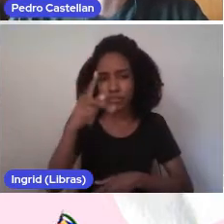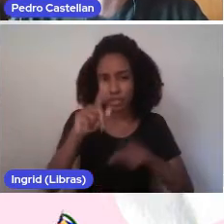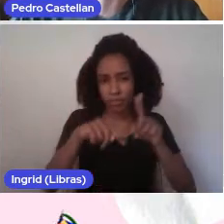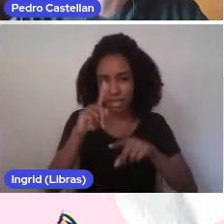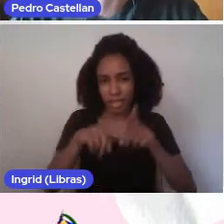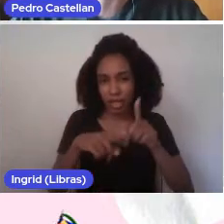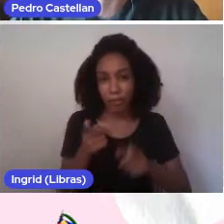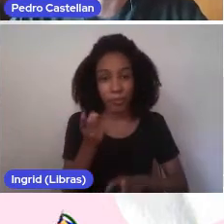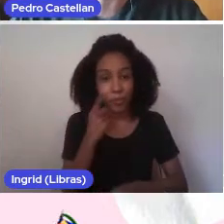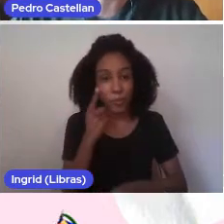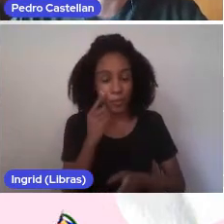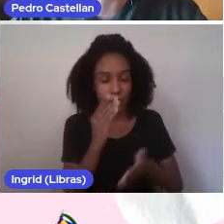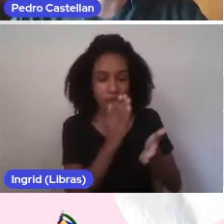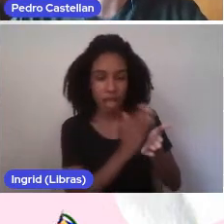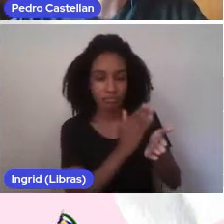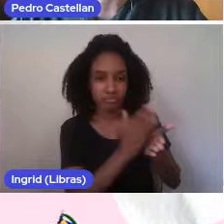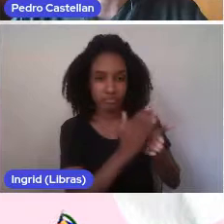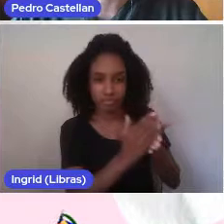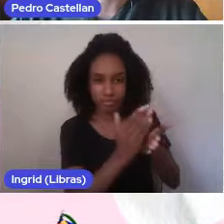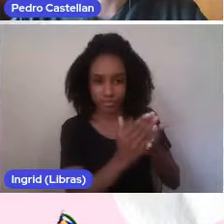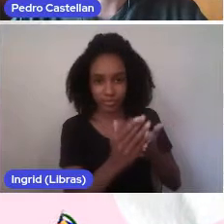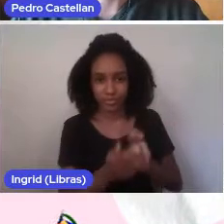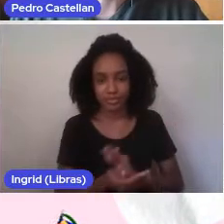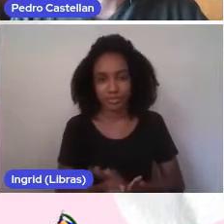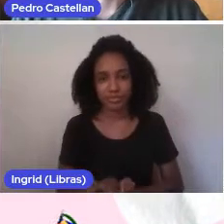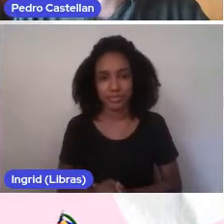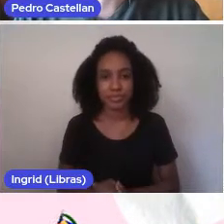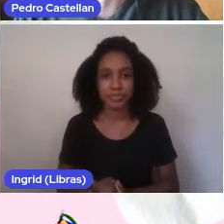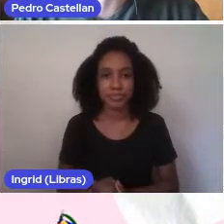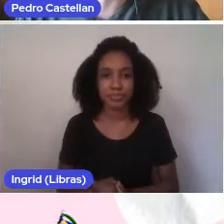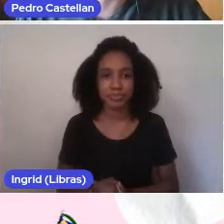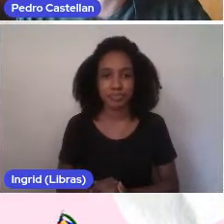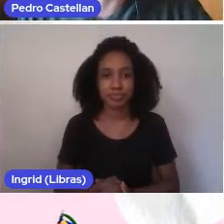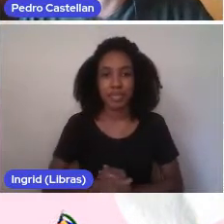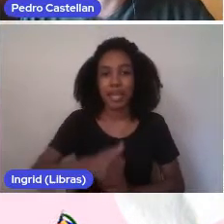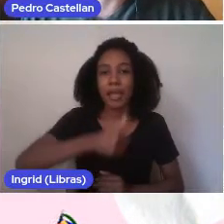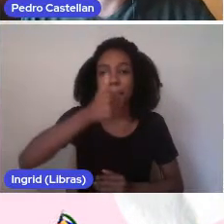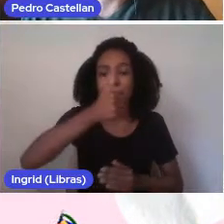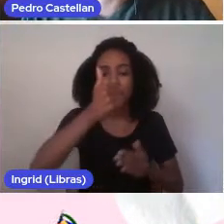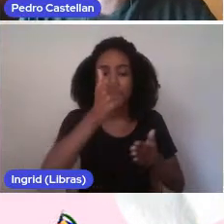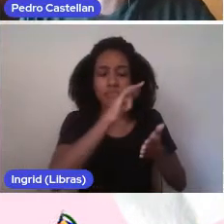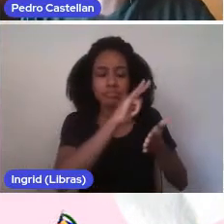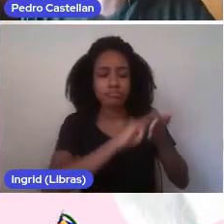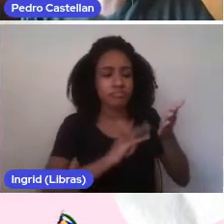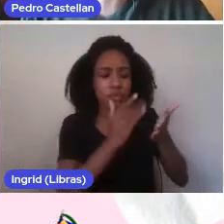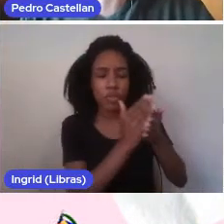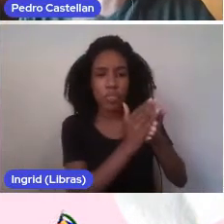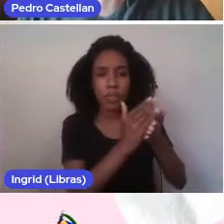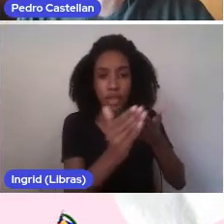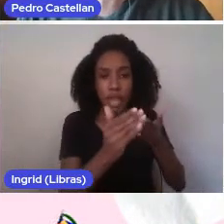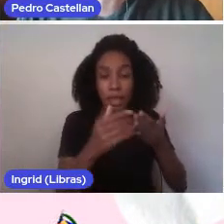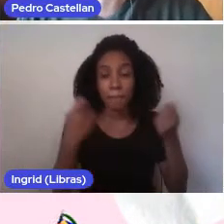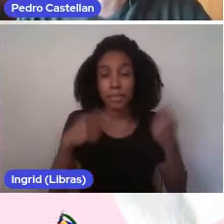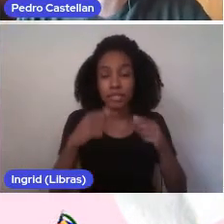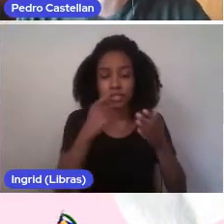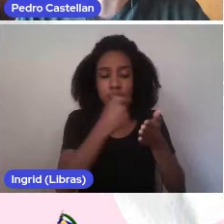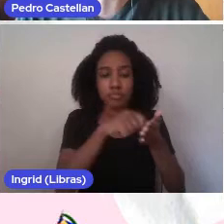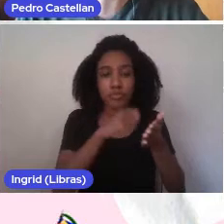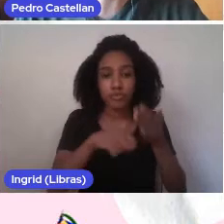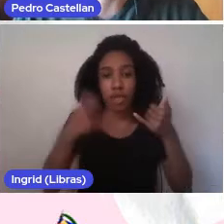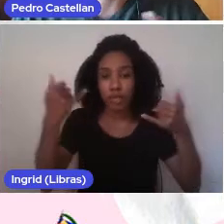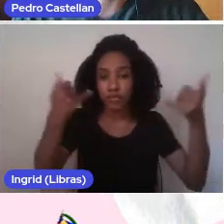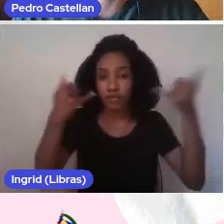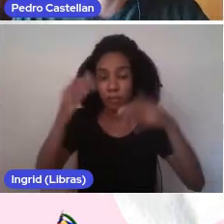cada parte desse registro. Na primeira parte desse documento, você deverá preencher as informações